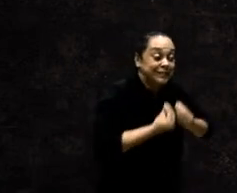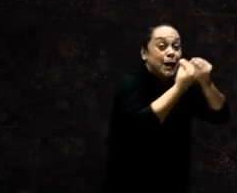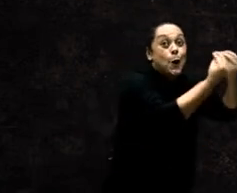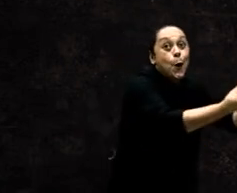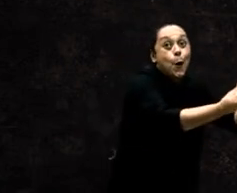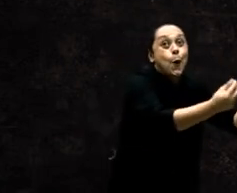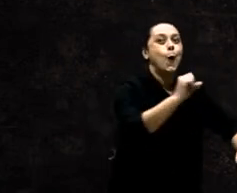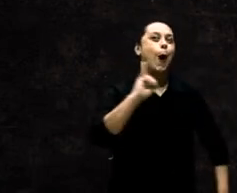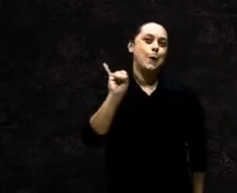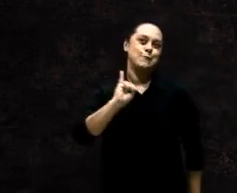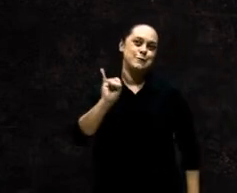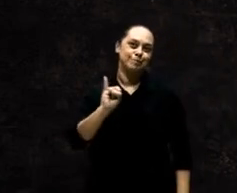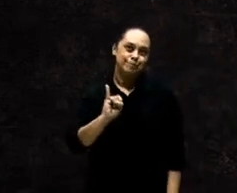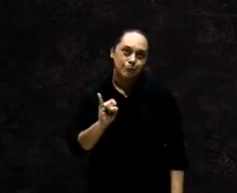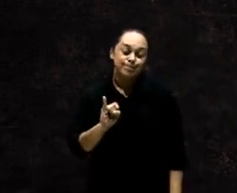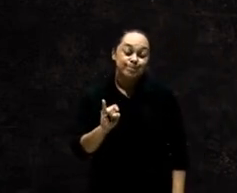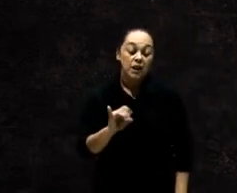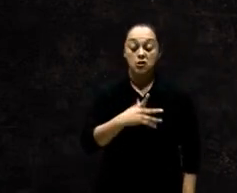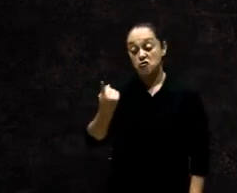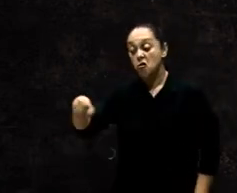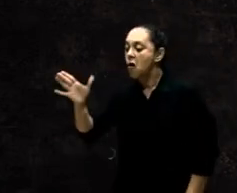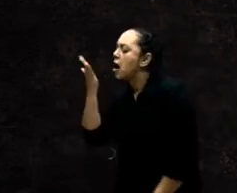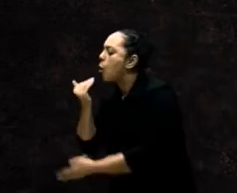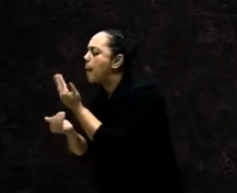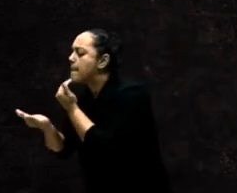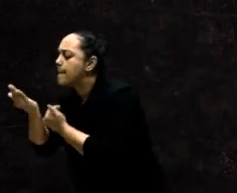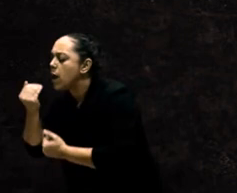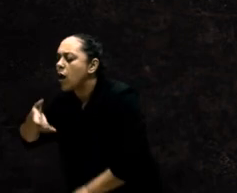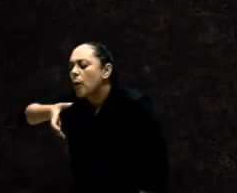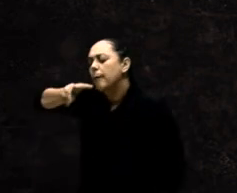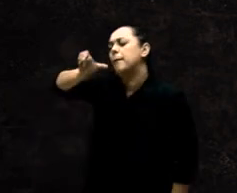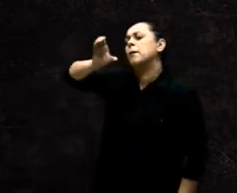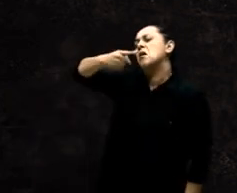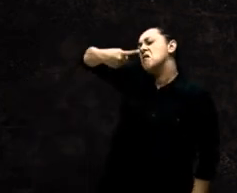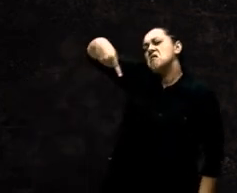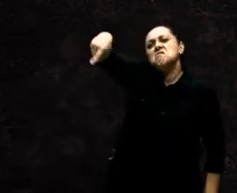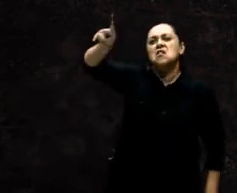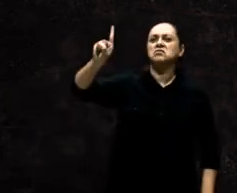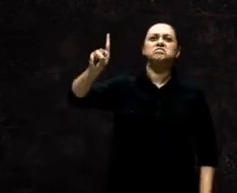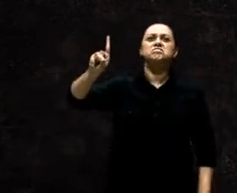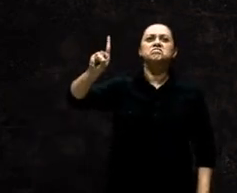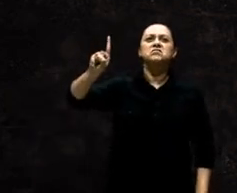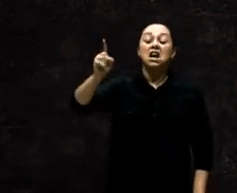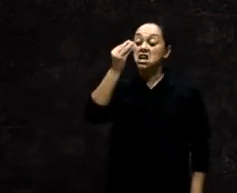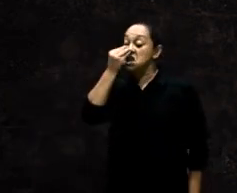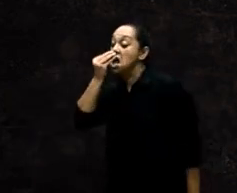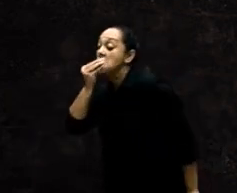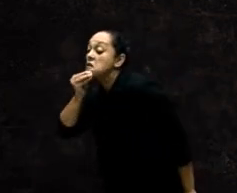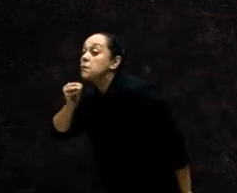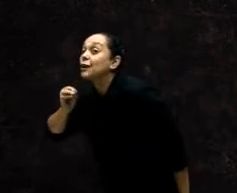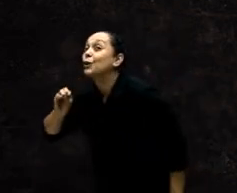E ele comeu E bebeu E levantou-se E foi-se Assim desprezou Ezaú